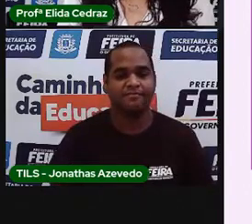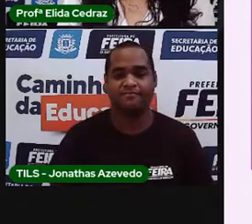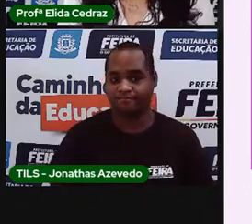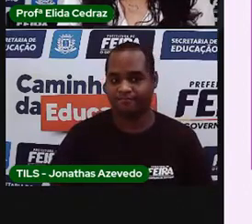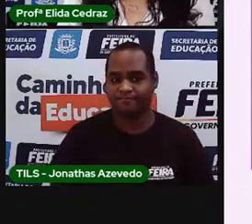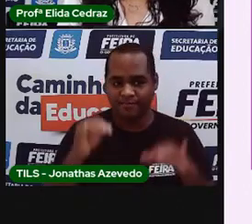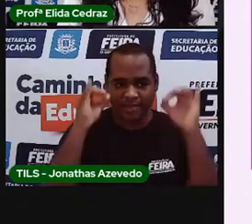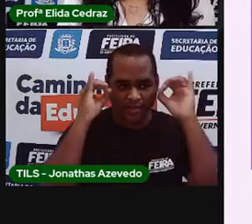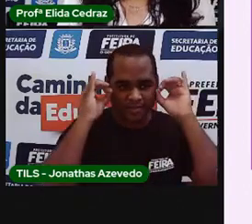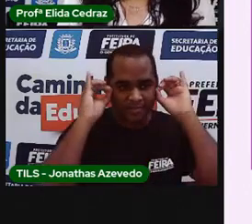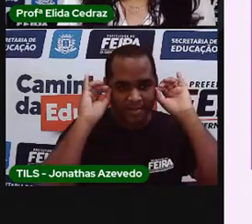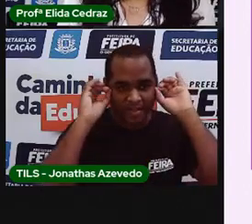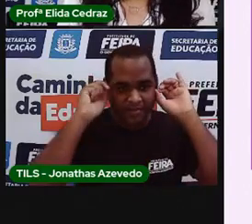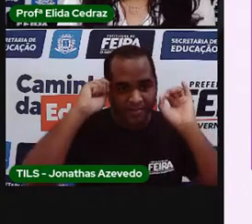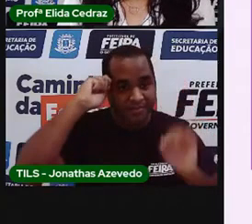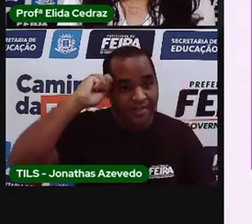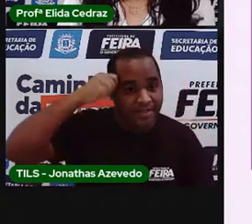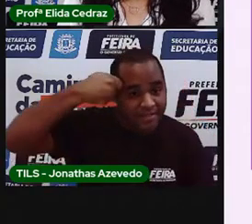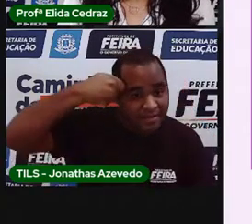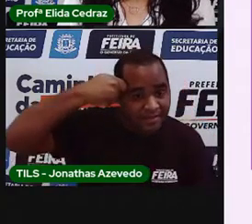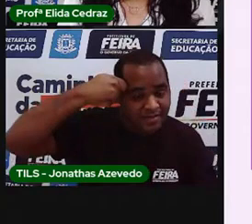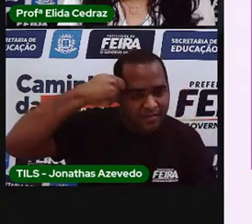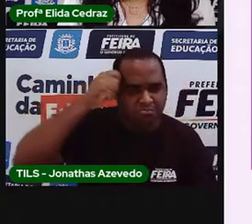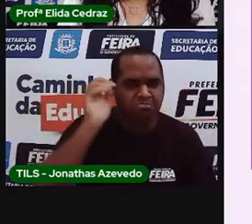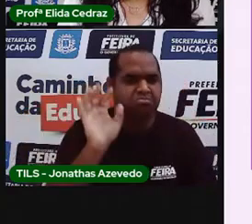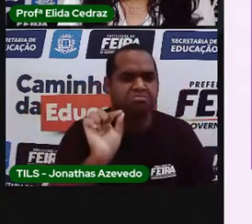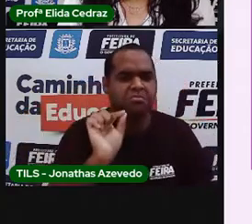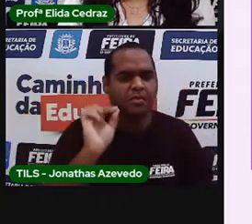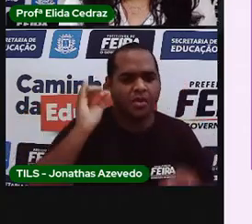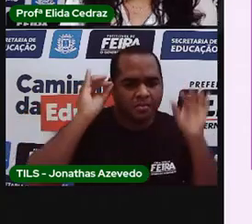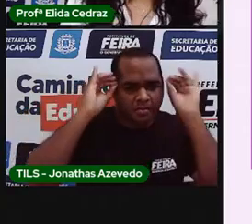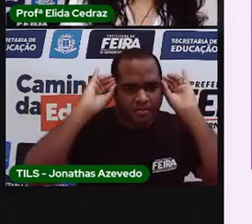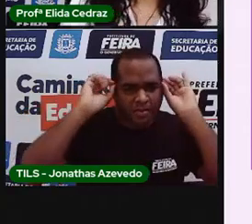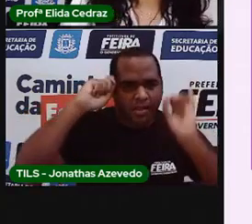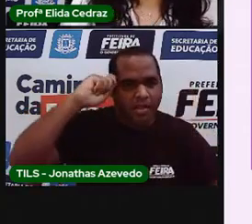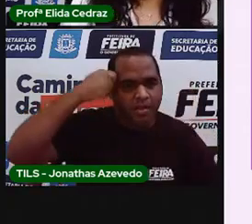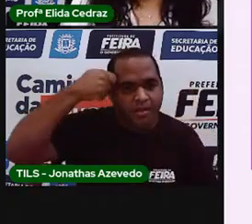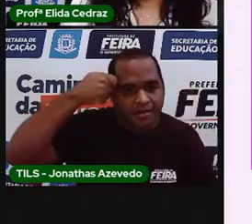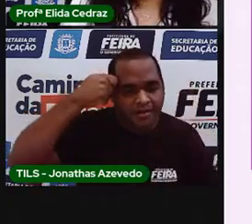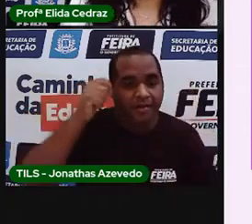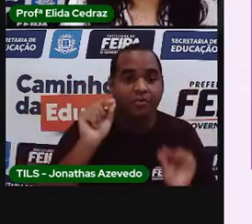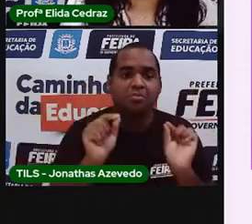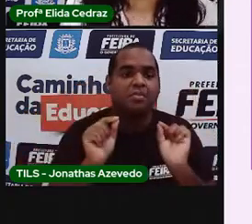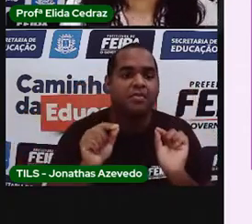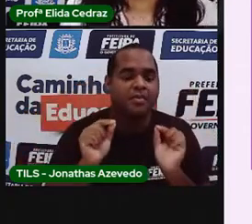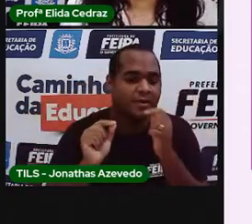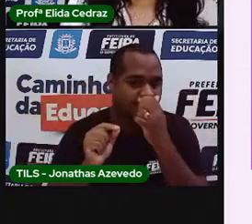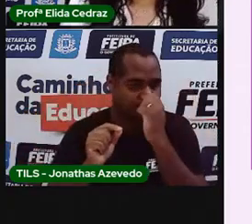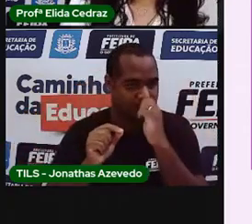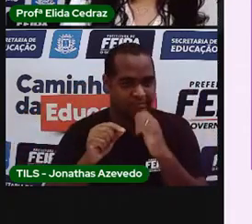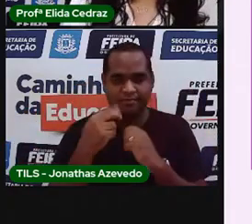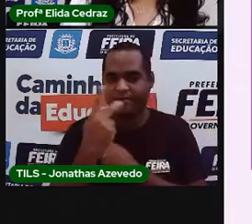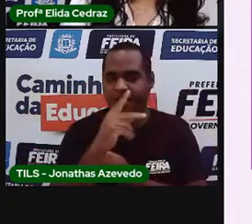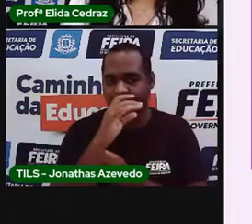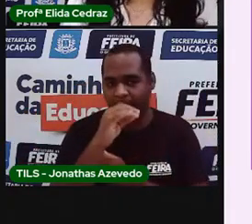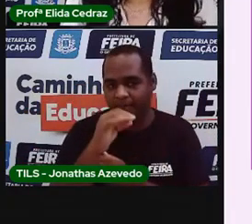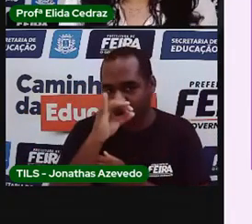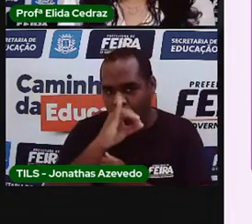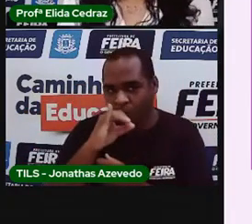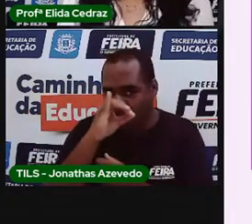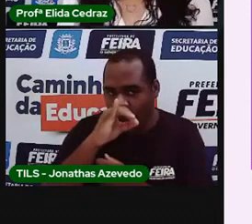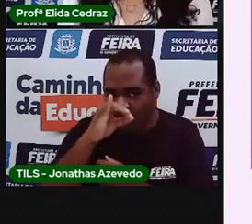Javali. Pró, hélida, o que é um javali? Um javali é um porco do mato.